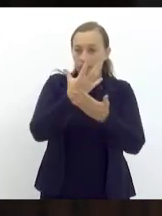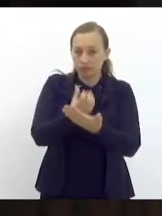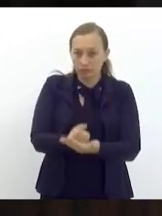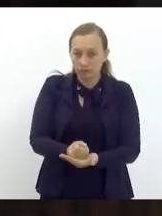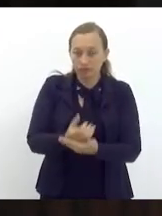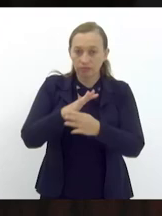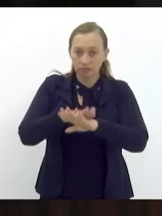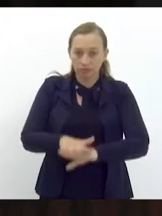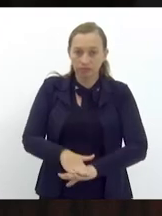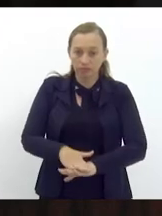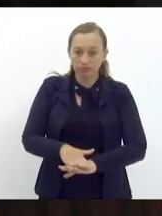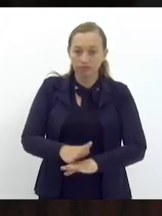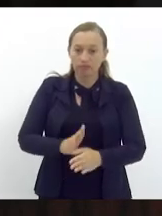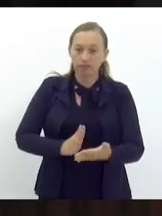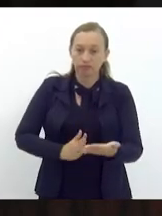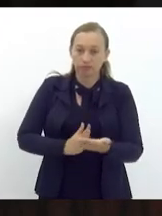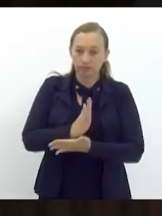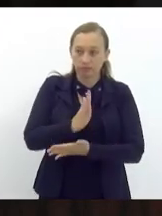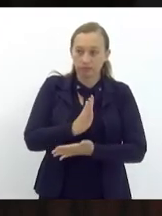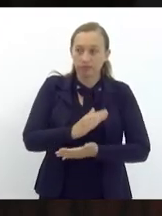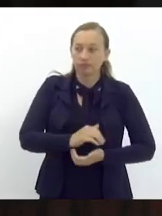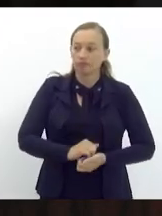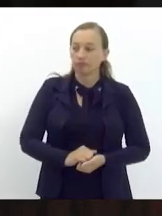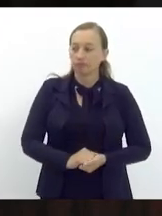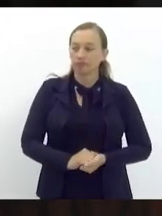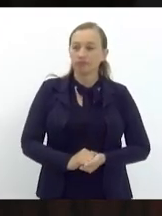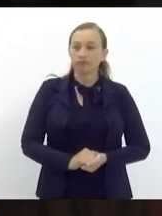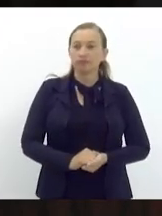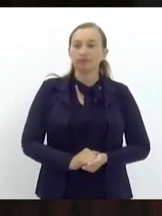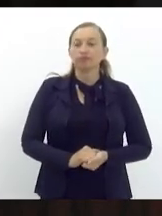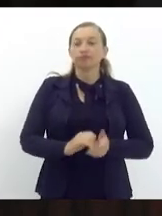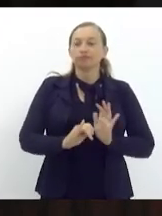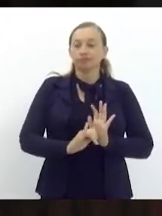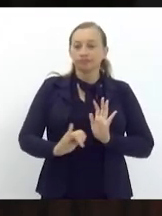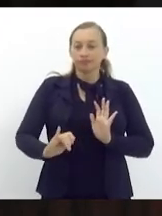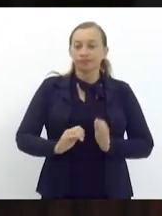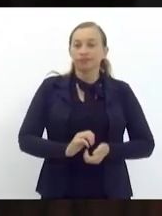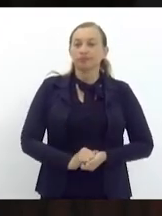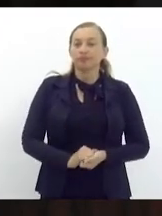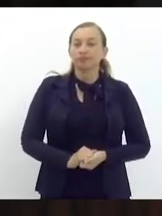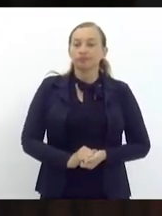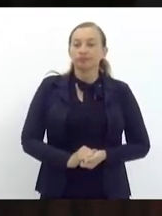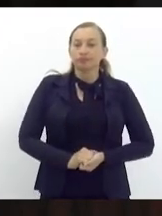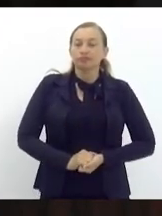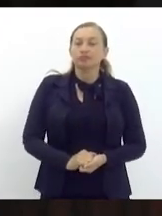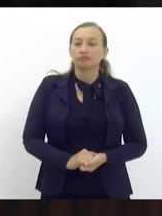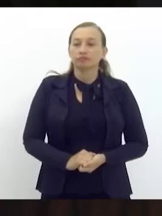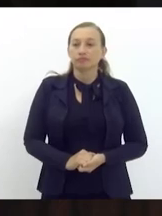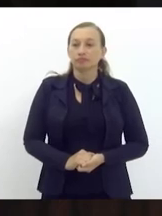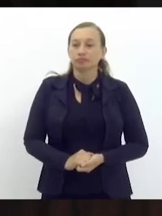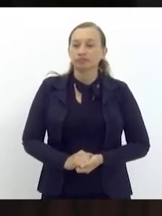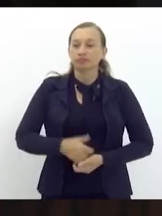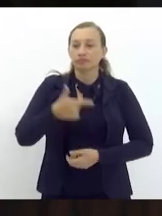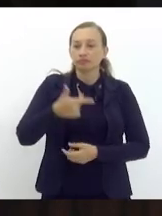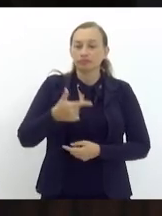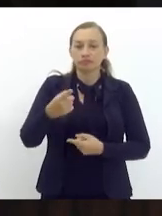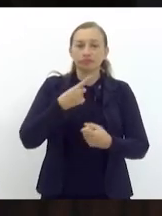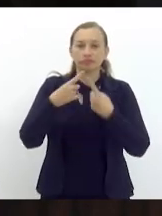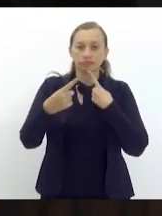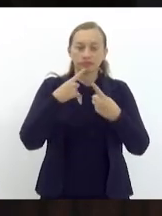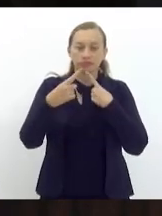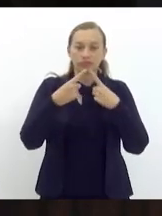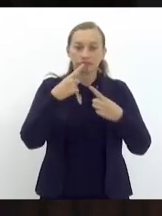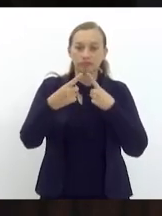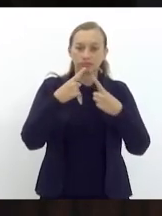Permaneça como estão. Aprovado. Vai autógrafo. Entre a imitação ordinária e em segunda discussão,